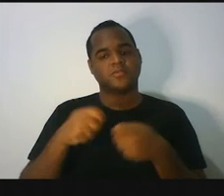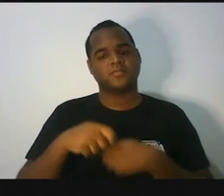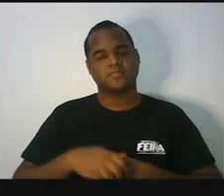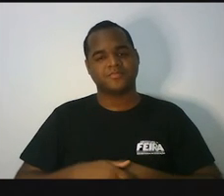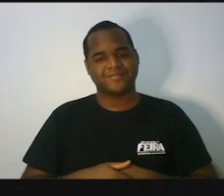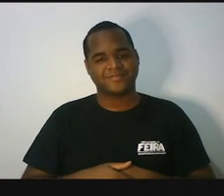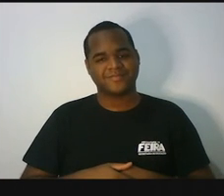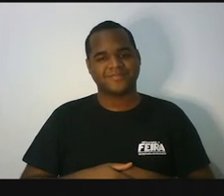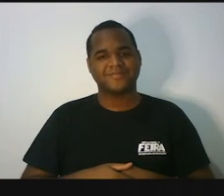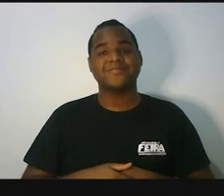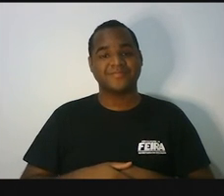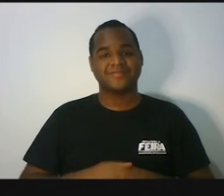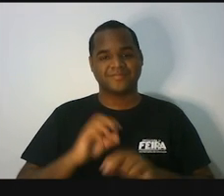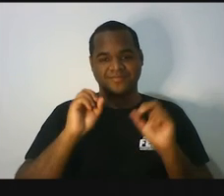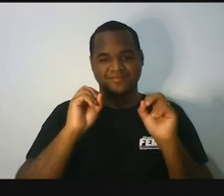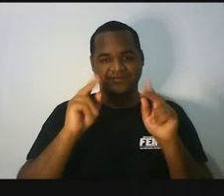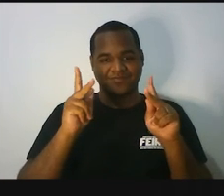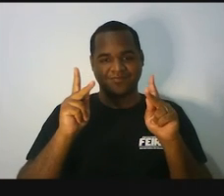belezinha